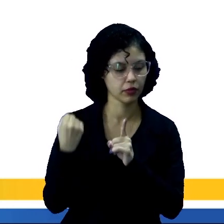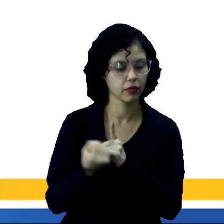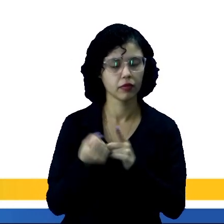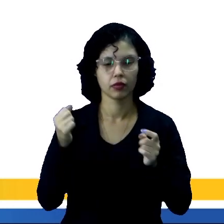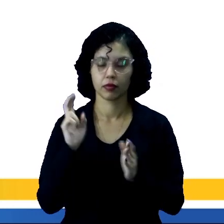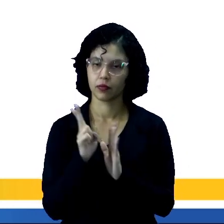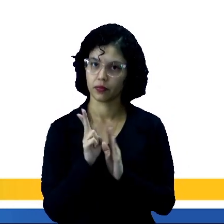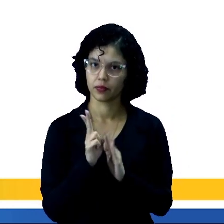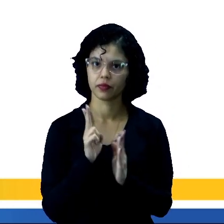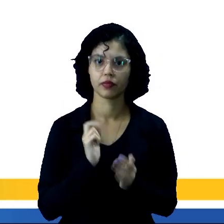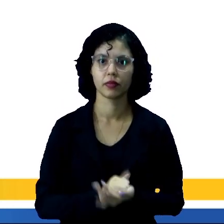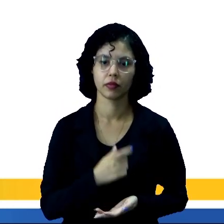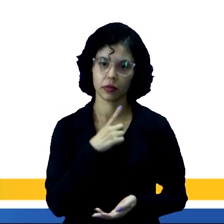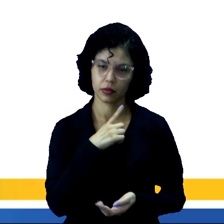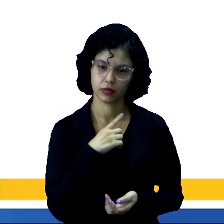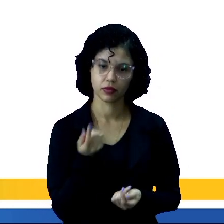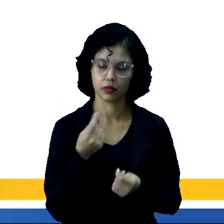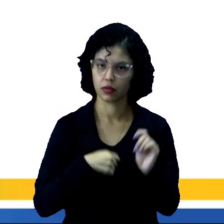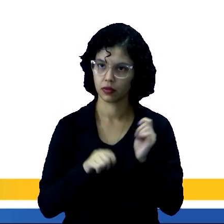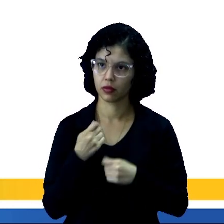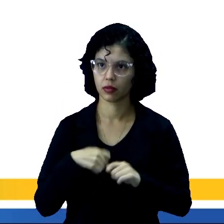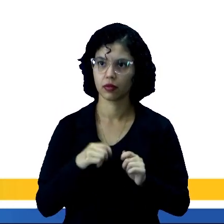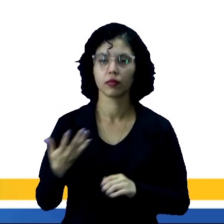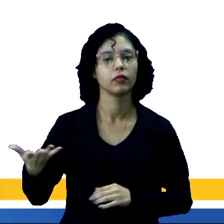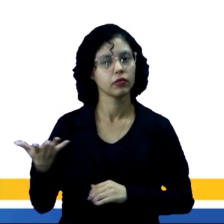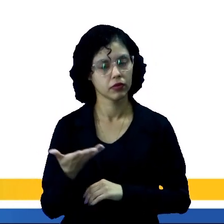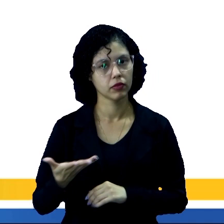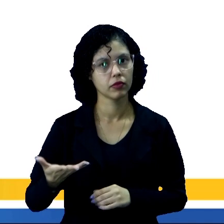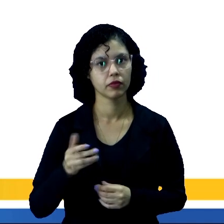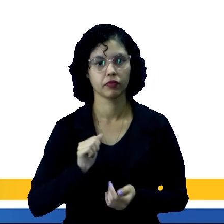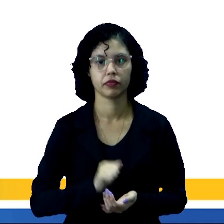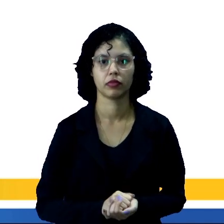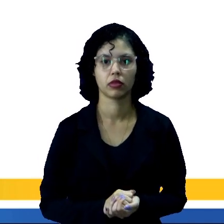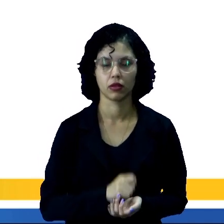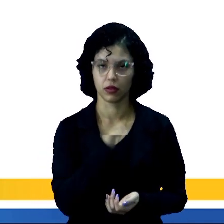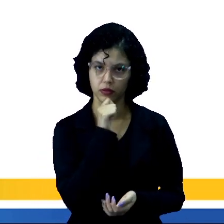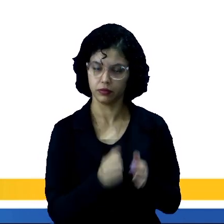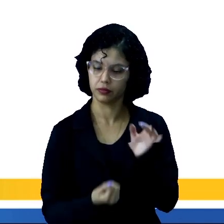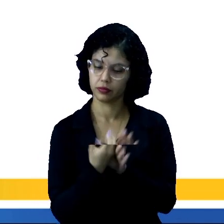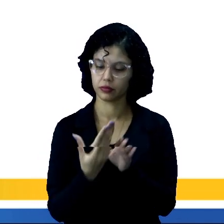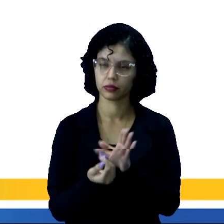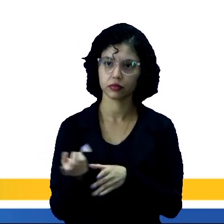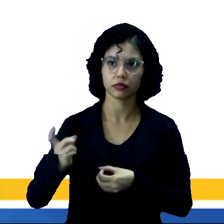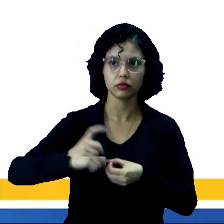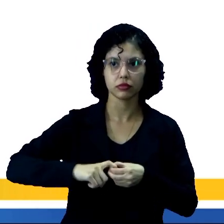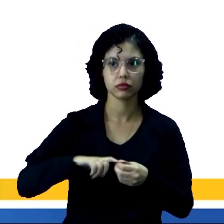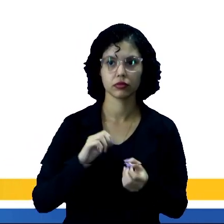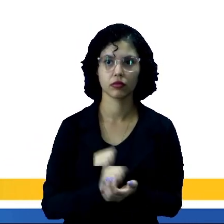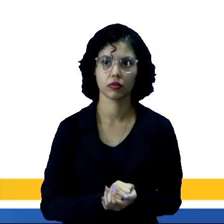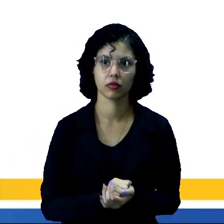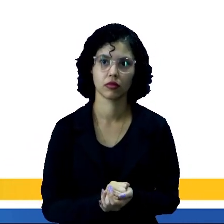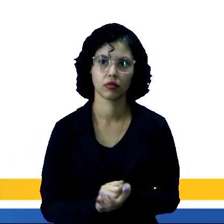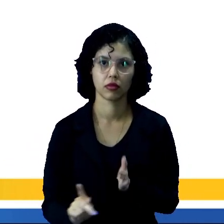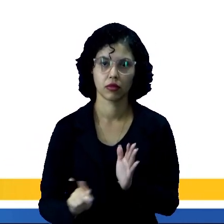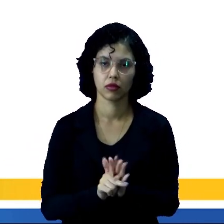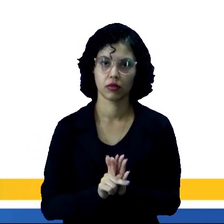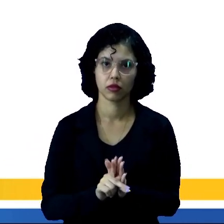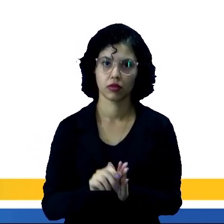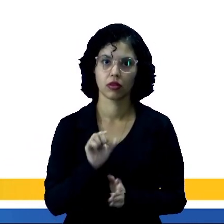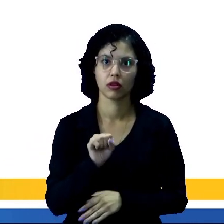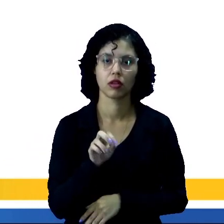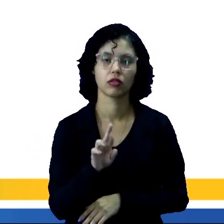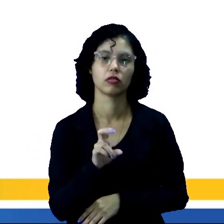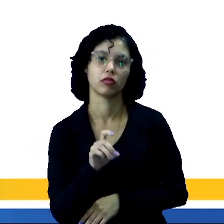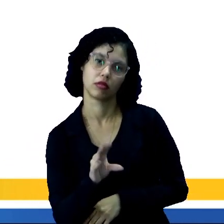indígenas, elas tinham uma economia de base agrícola e era uma produção voltada para o seu autossustento,